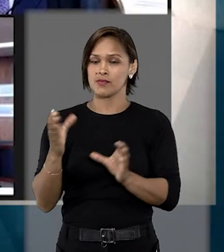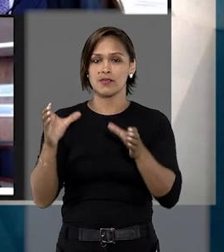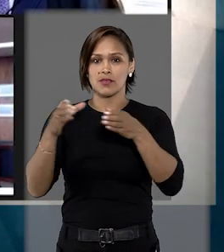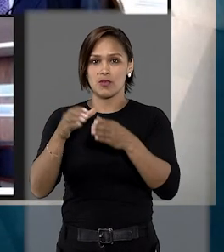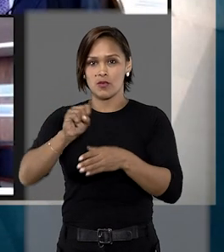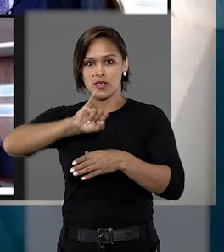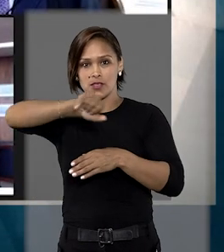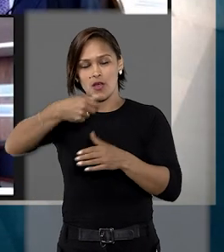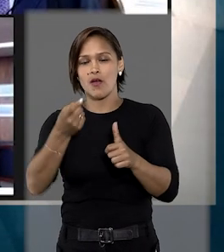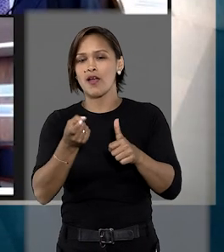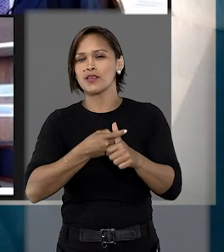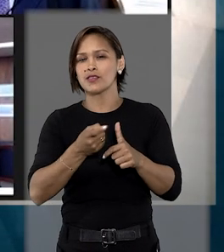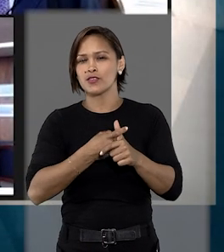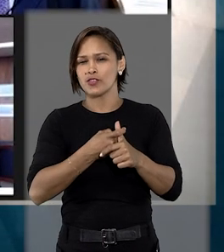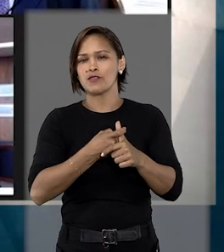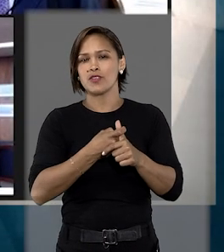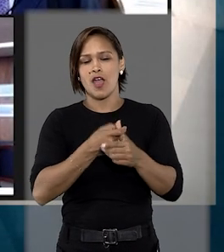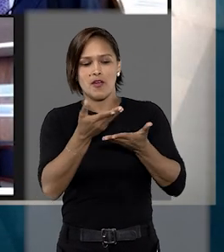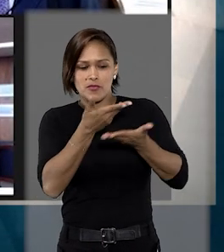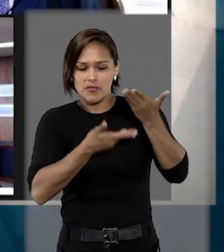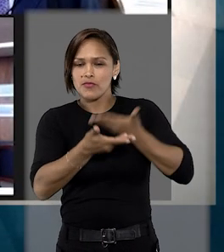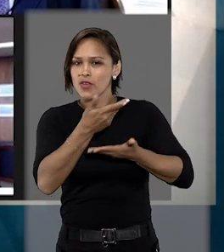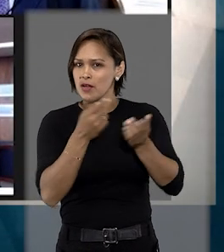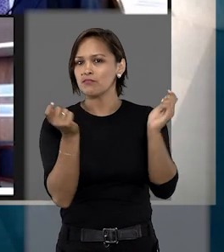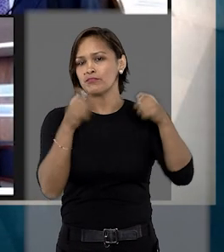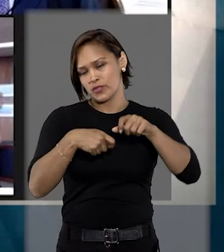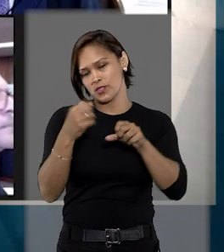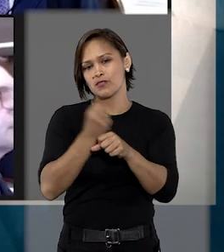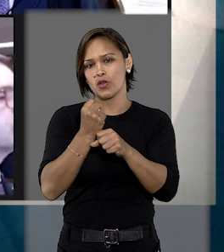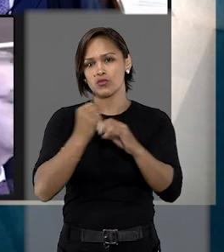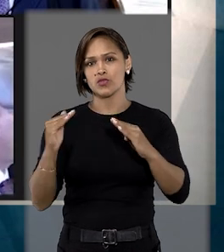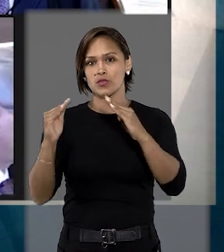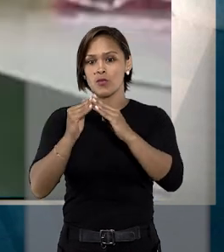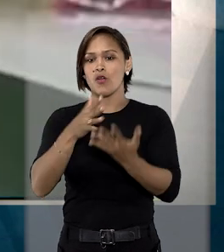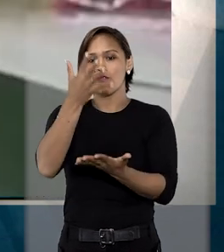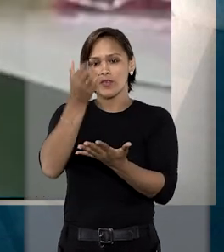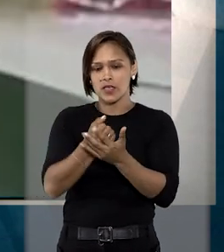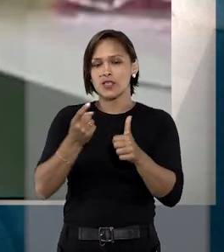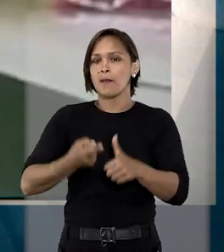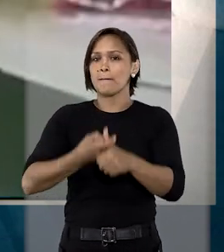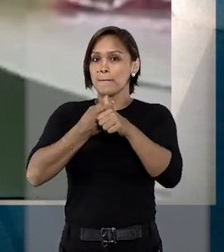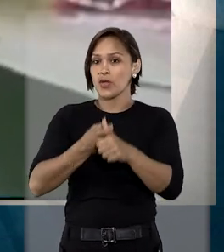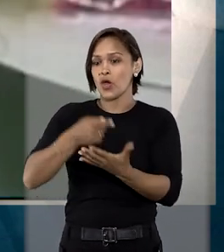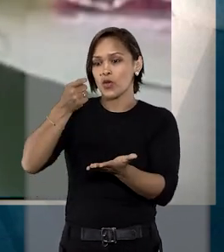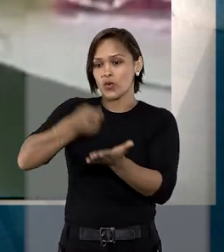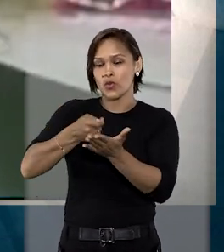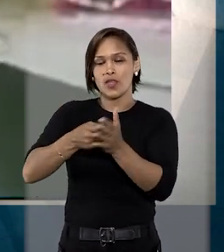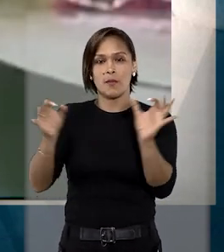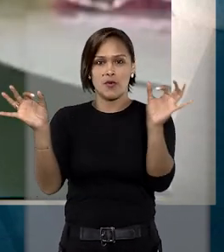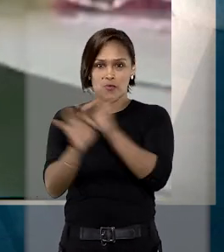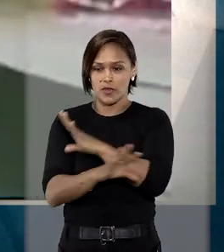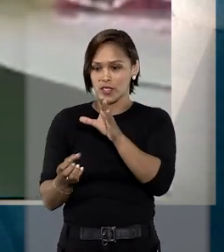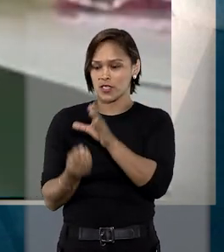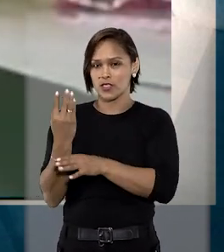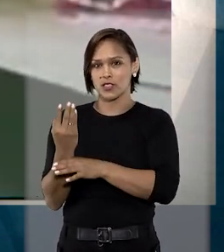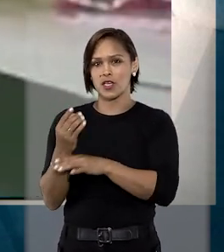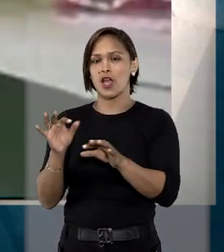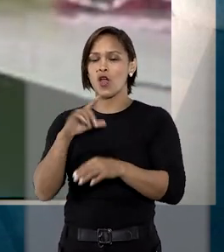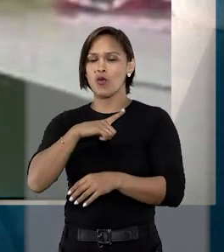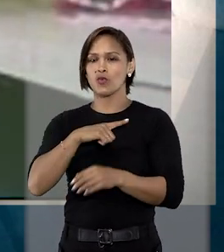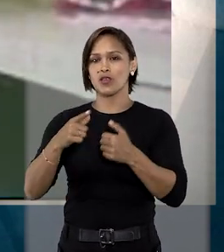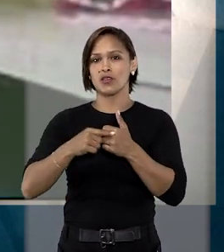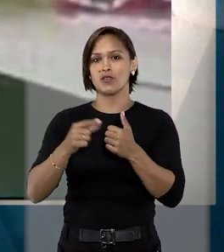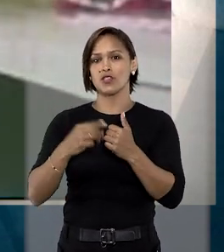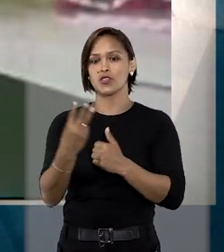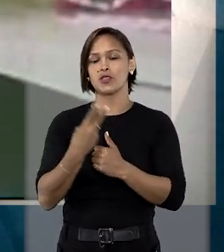turma, esta dívida viabiliza a construção do imóvel e se admite a penhora para saudar o débito originado, como previsto